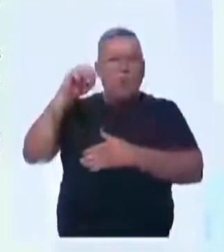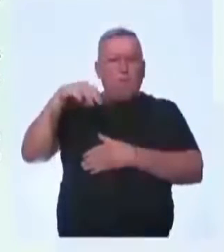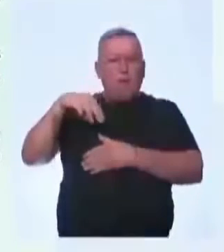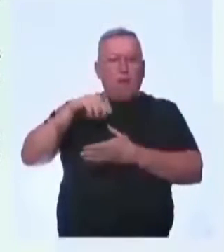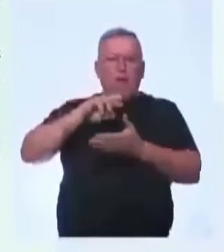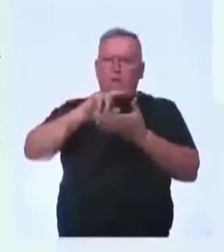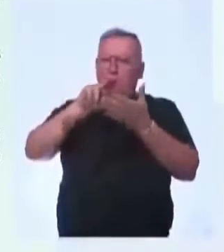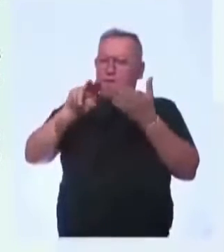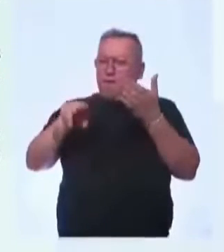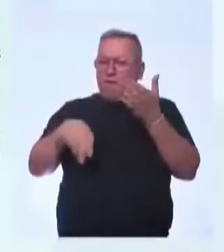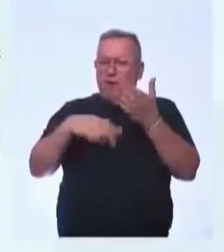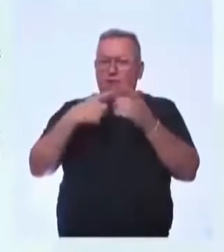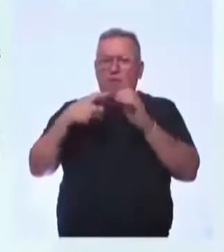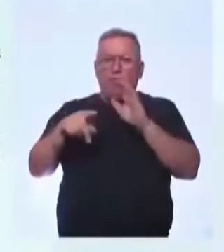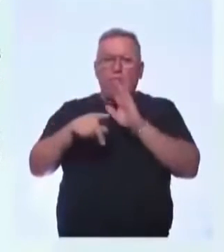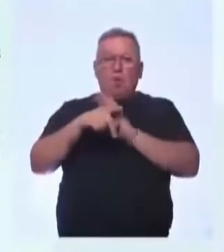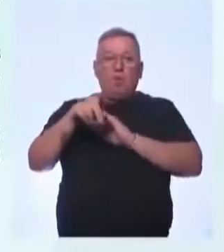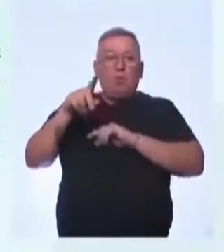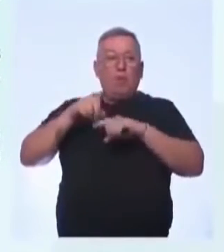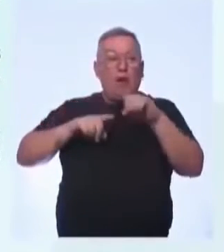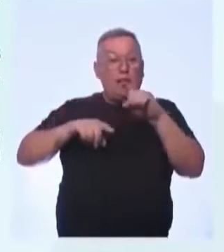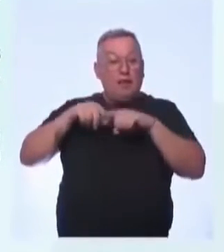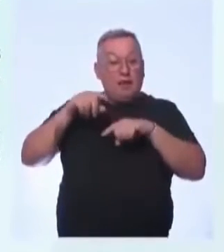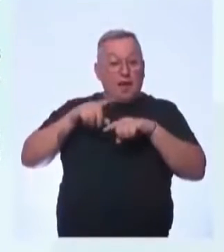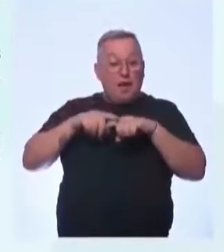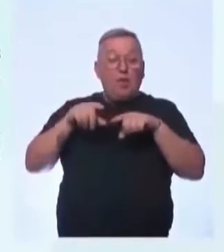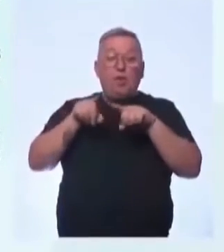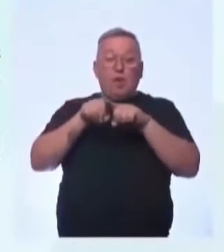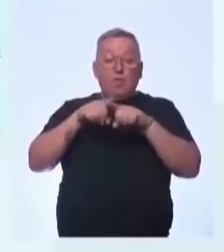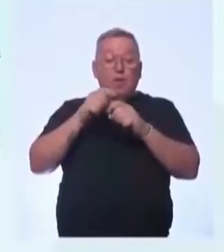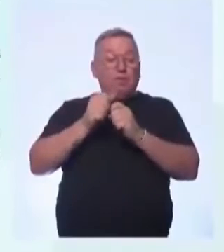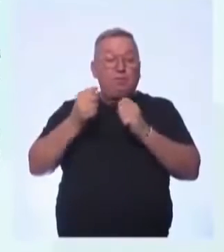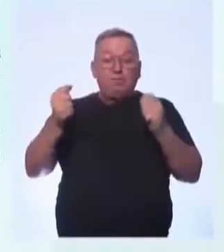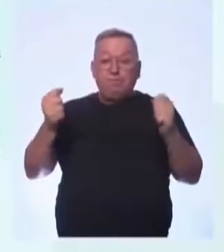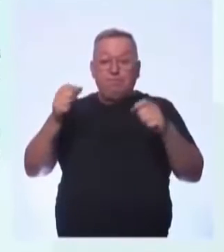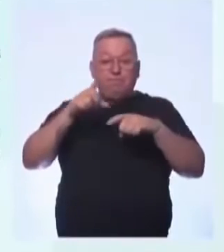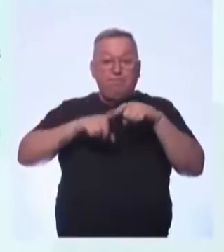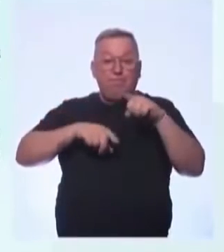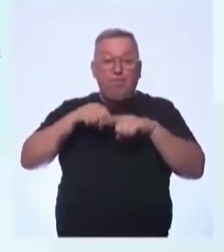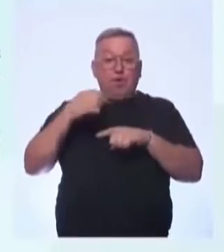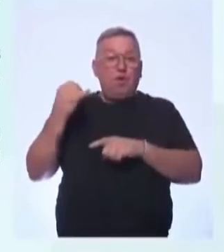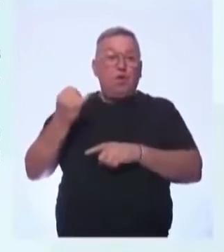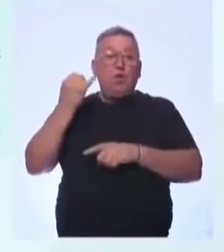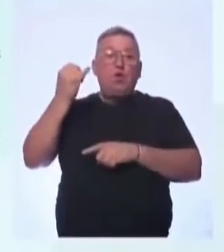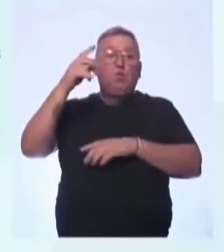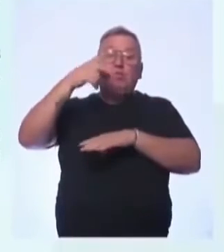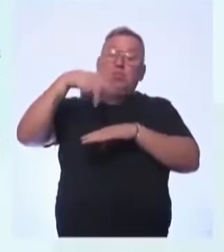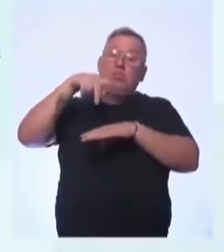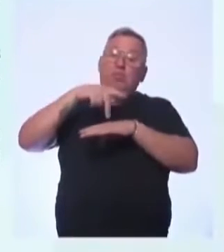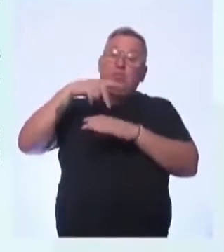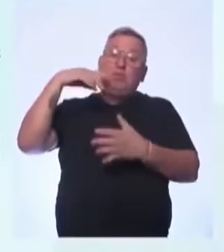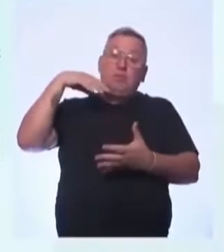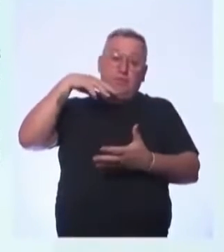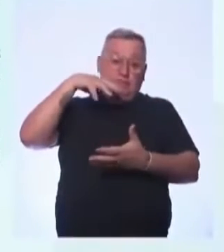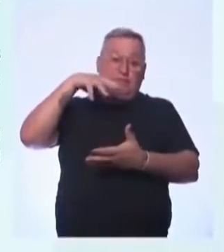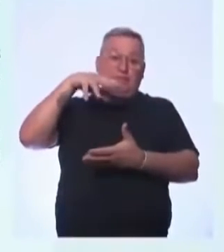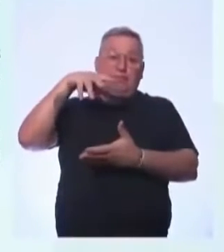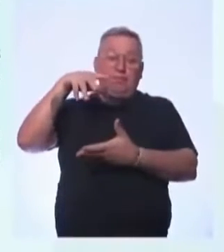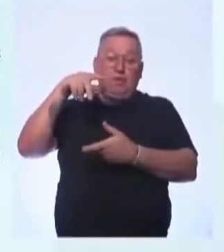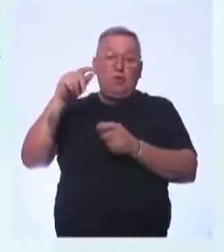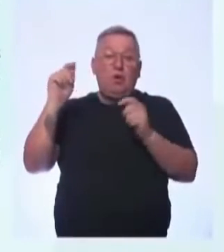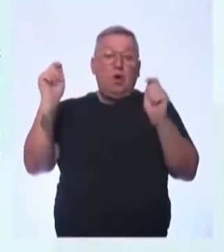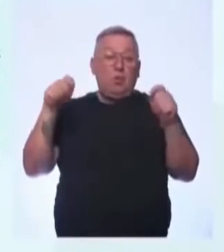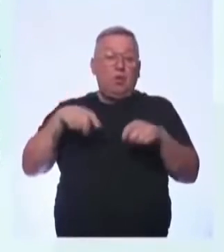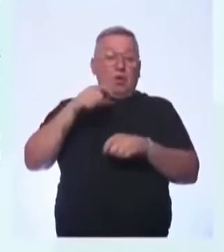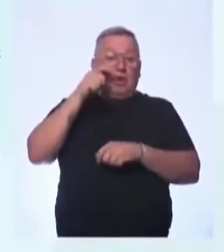bens de natureza material e imaterial de grande importância para o país e para o mundo. Podem